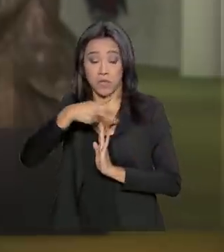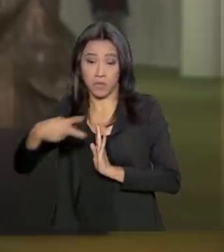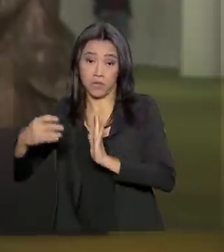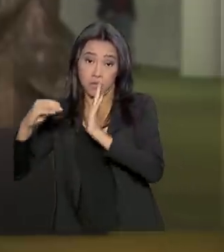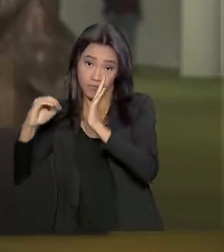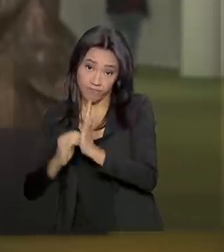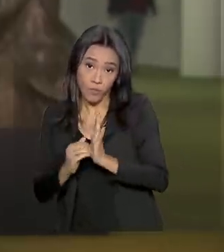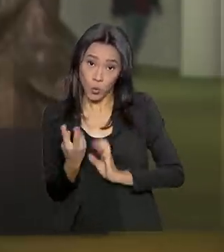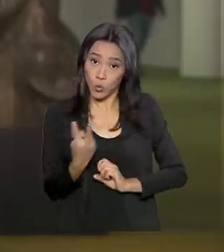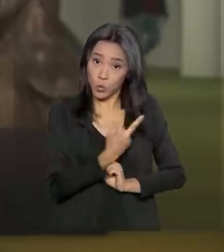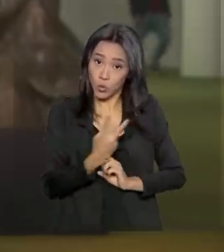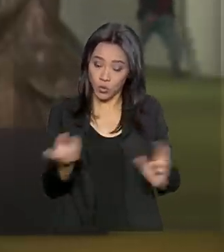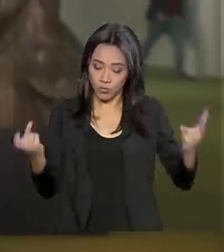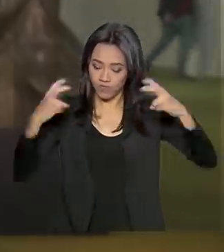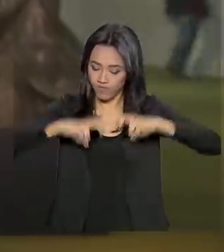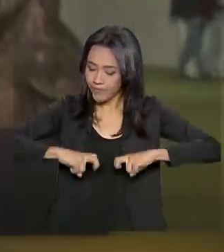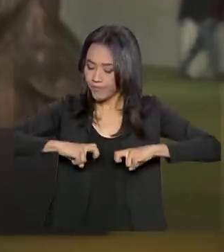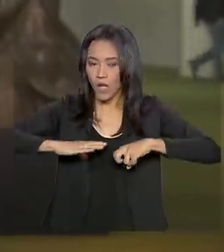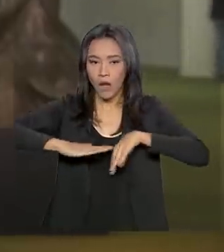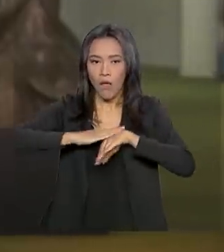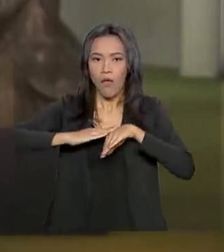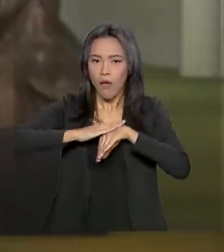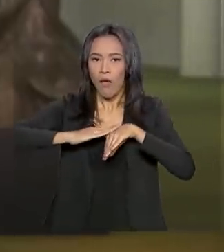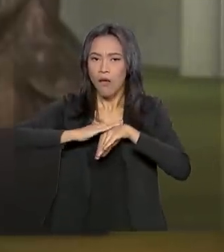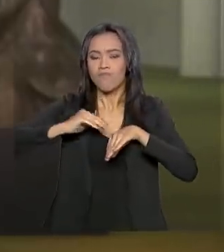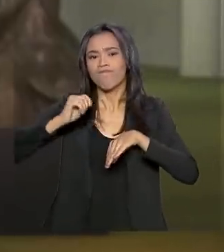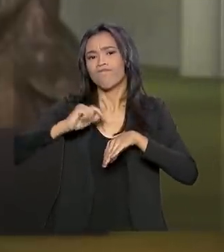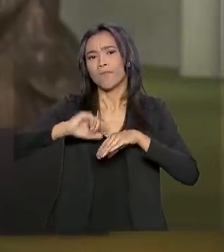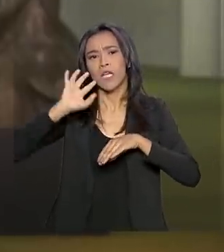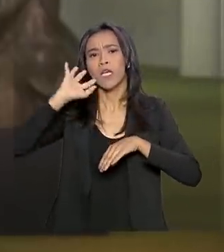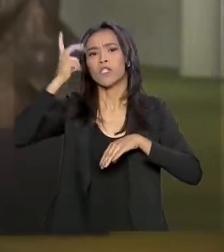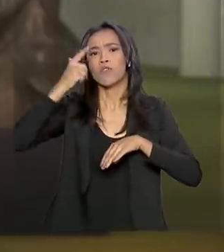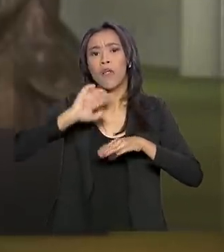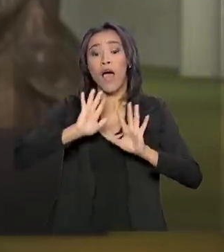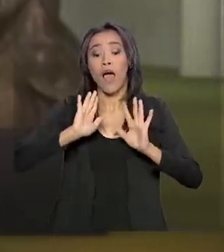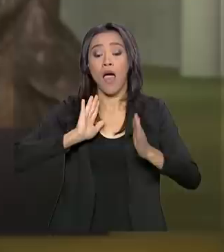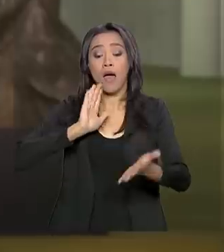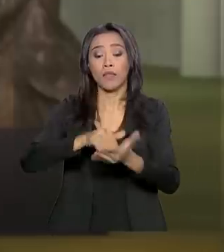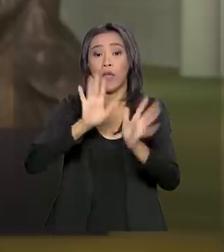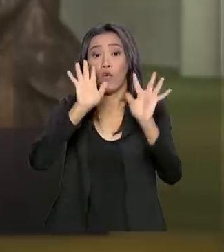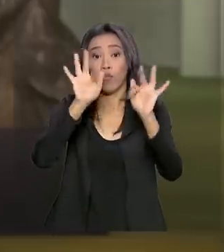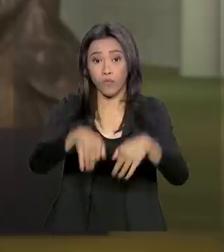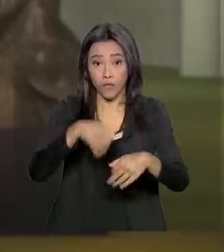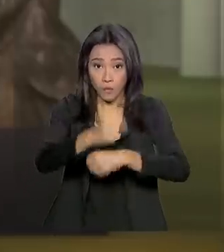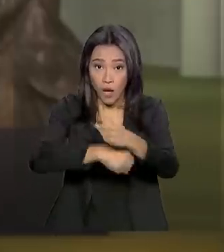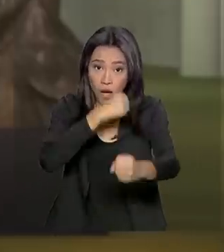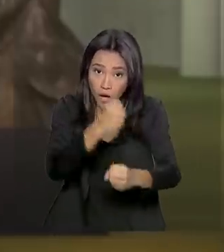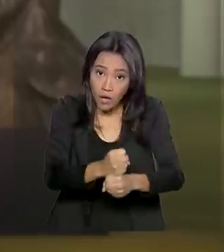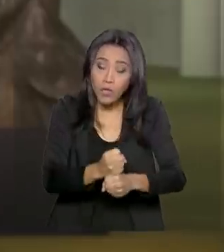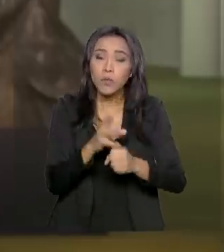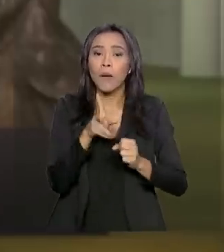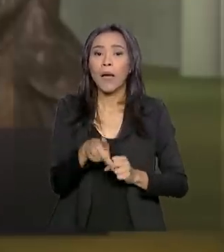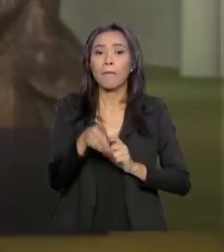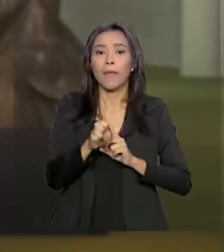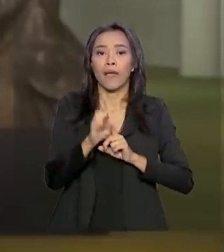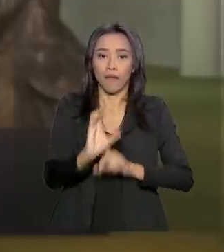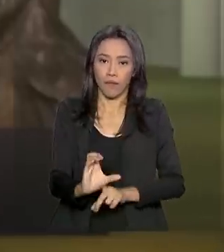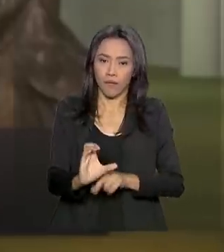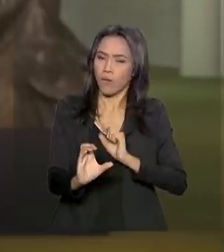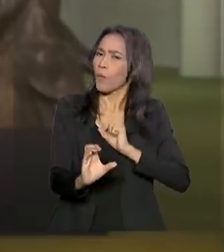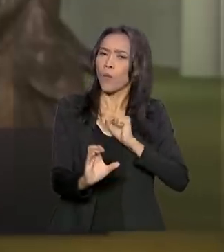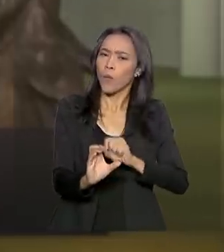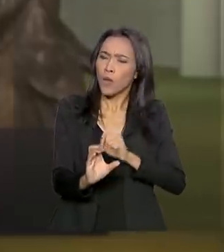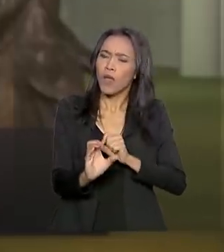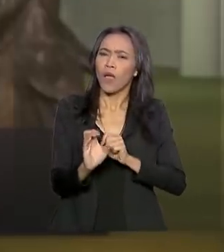e Davi Alcolumbre estiveram juntos e decidiram concluir até o fim do ano a votação da chamada PEC paralela. É aquela PEC que trata somente